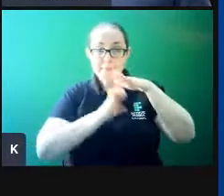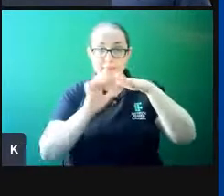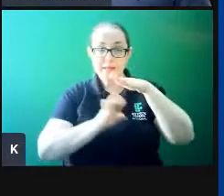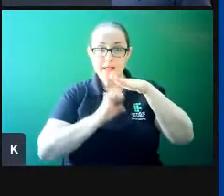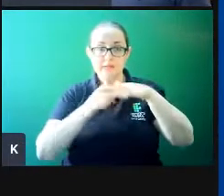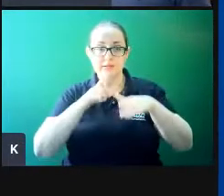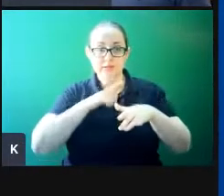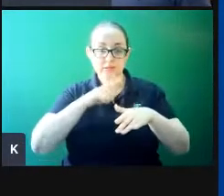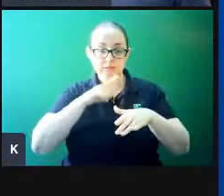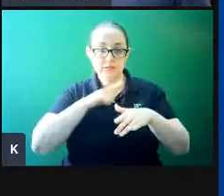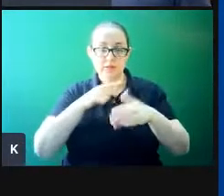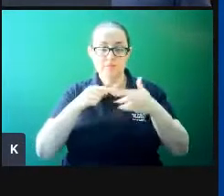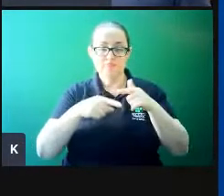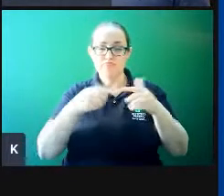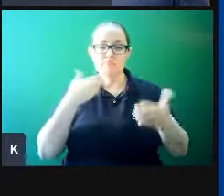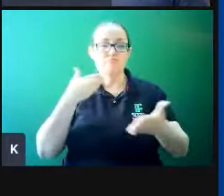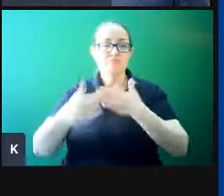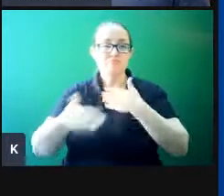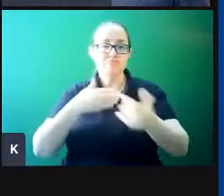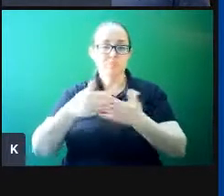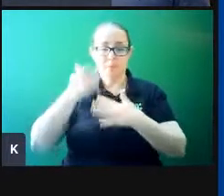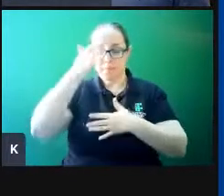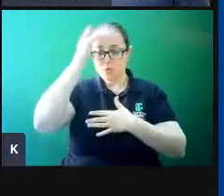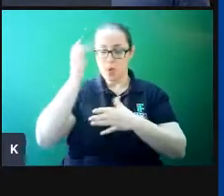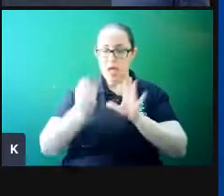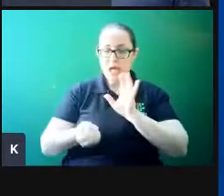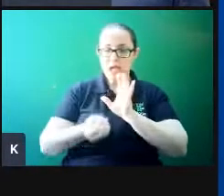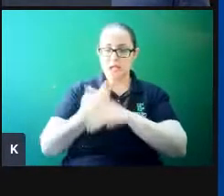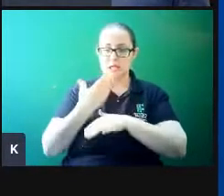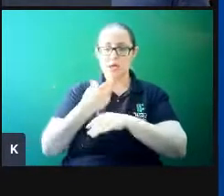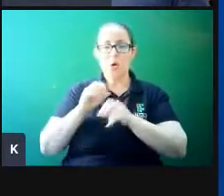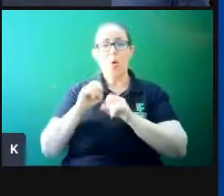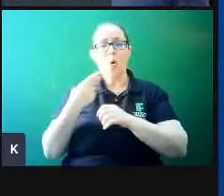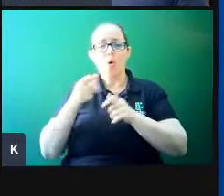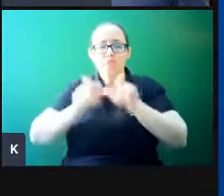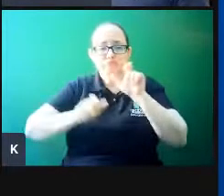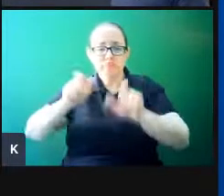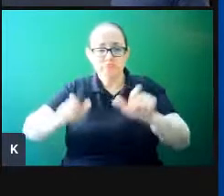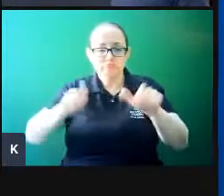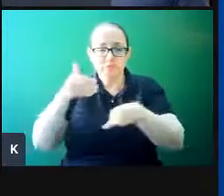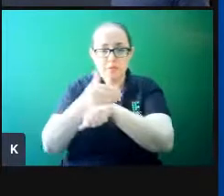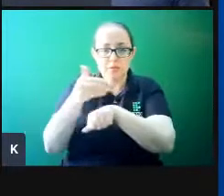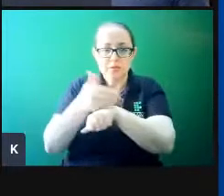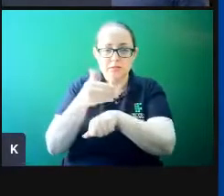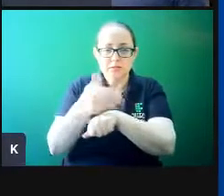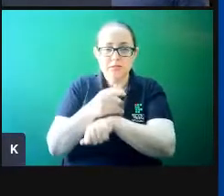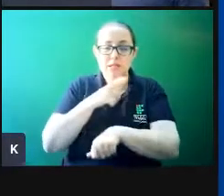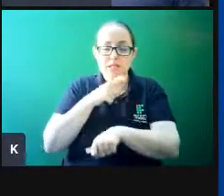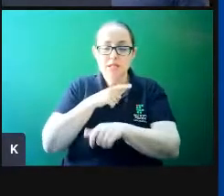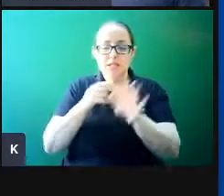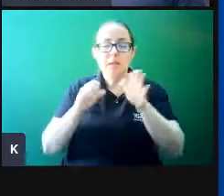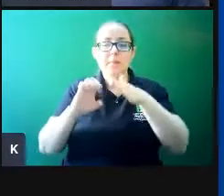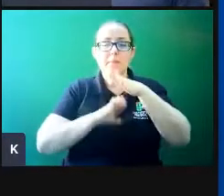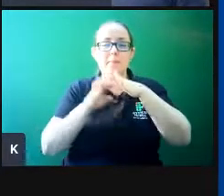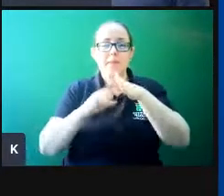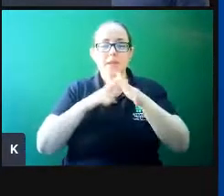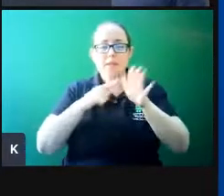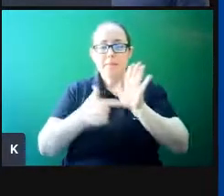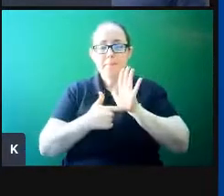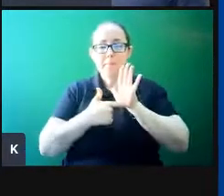própria independentemente do seu fundador ou qualquer um dos seus integrantes, ela adquire um senso de transcendência